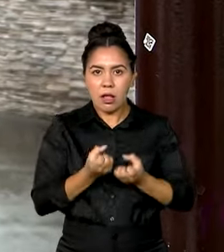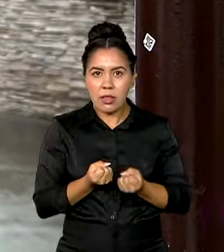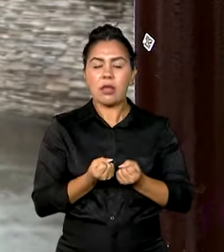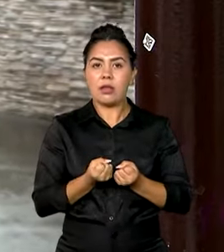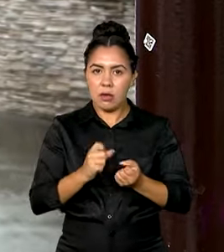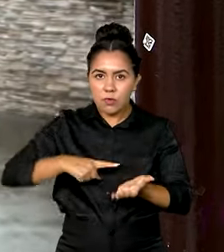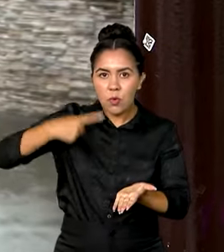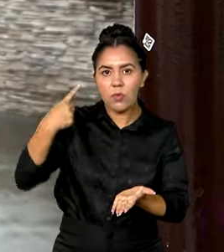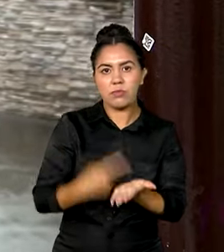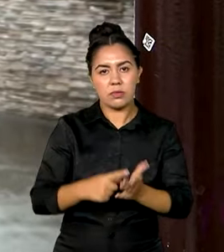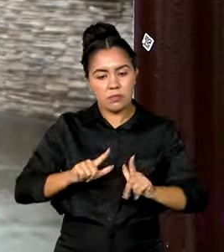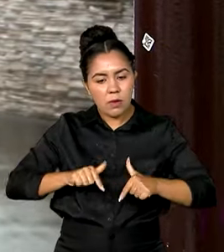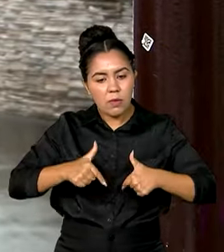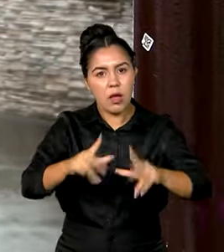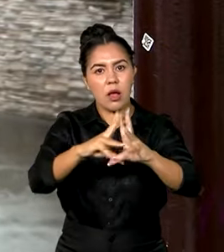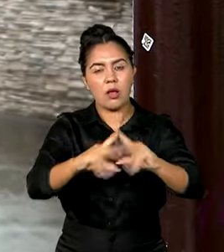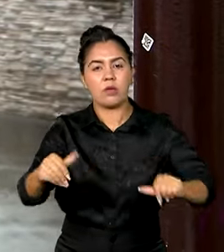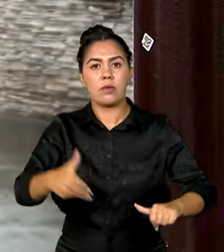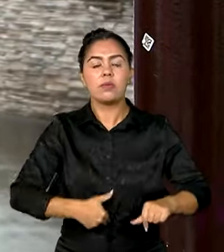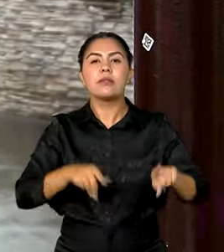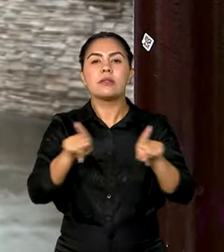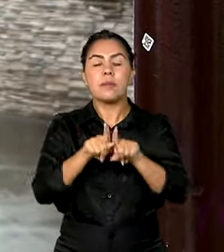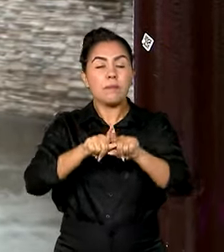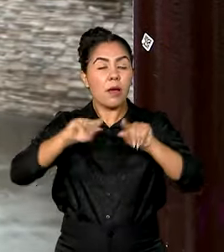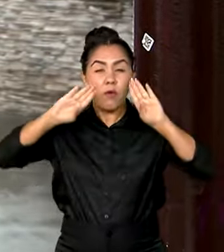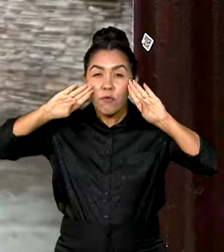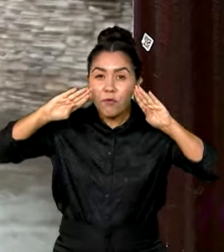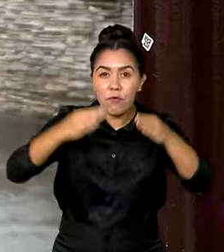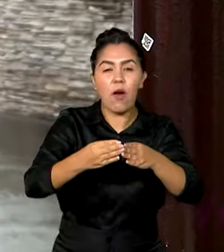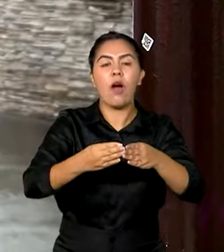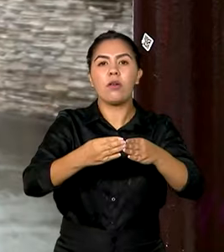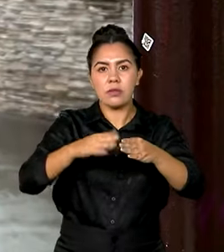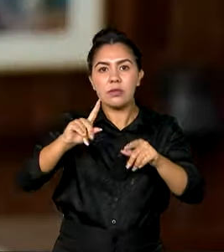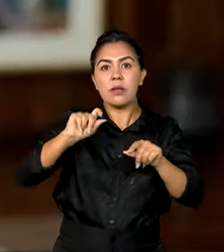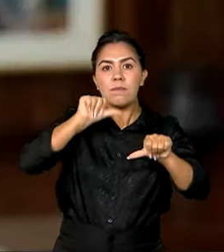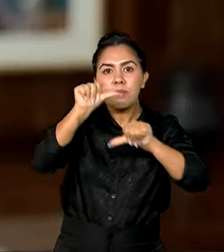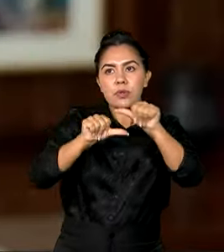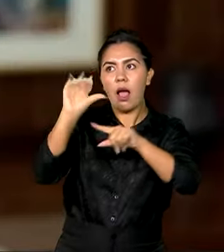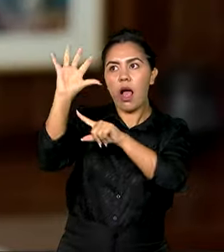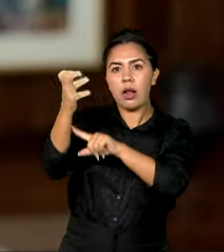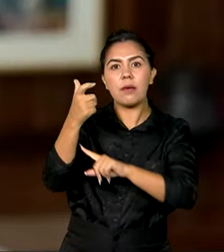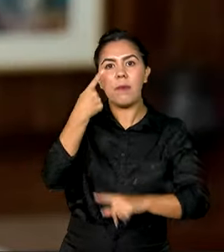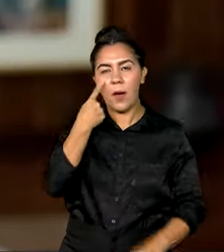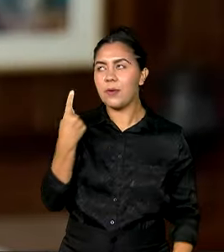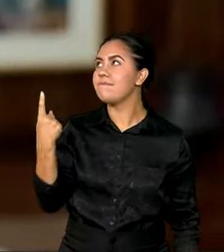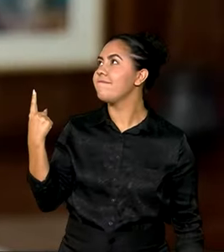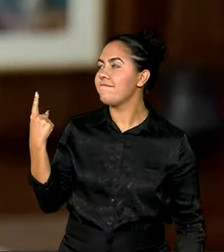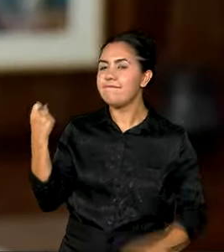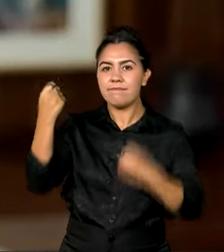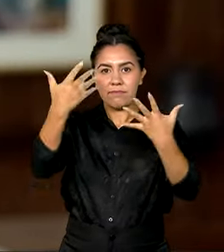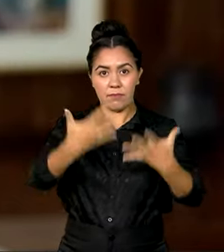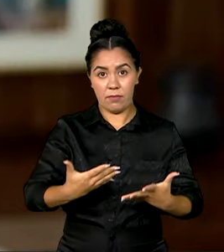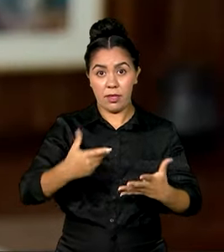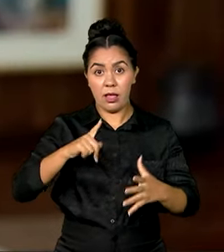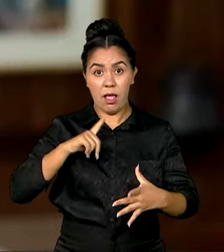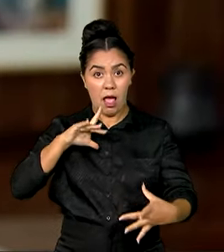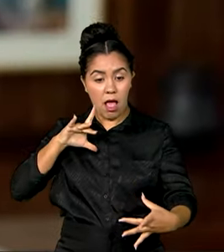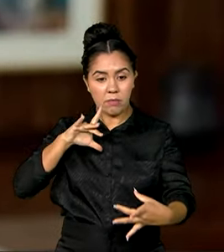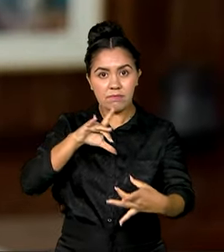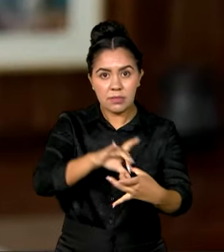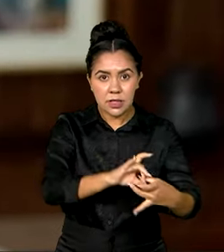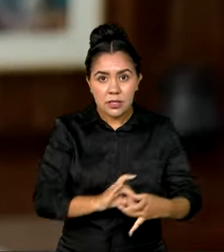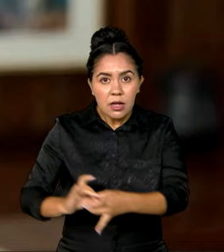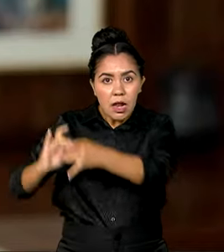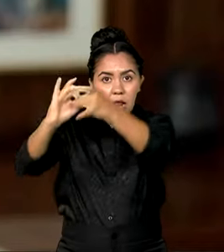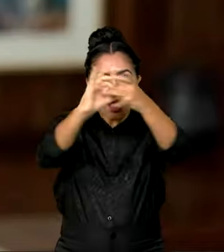bloco na questão das mudanças climáticas. Vamos aí então ao trecho. A Aliança Global contra a Fome e Pobreza